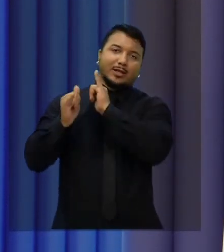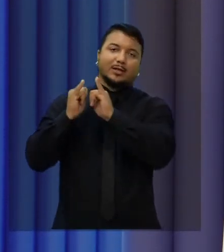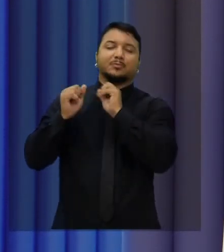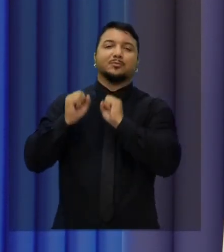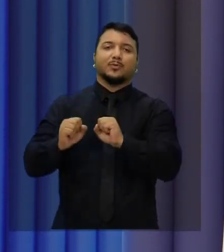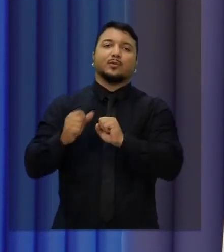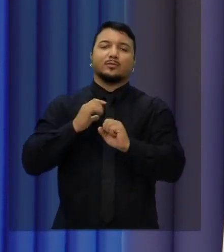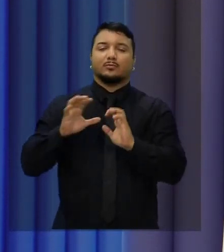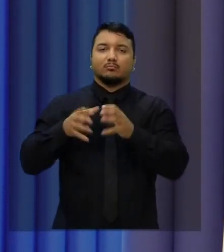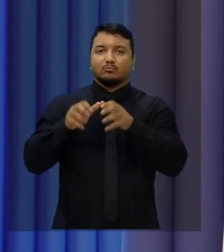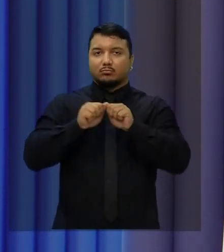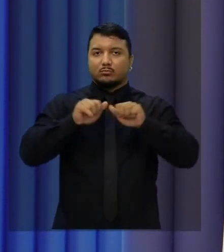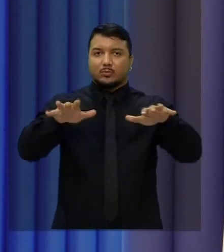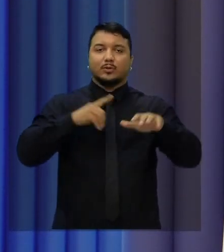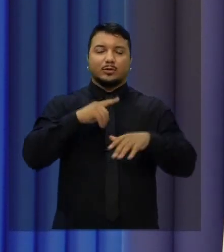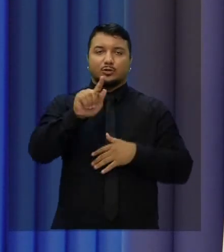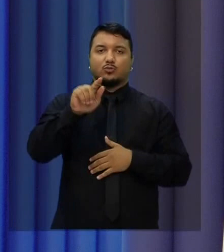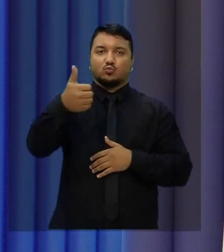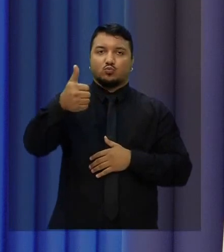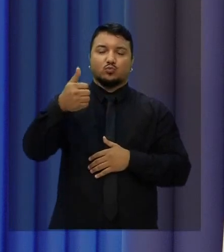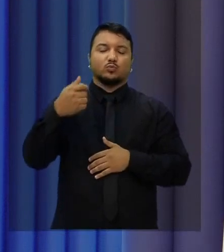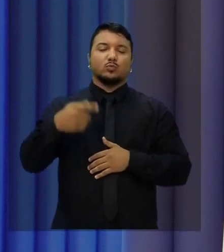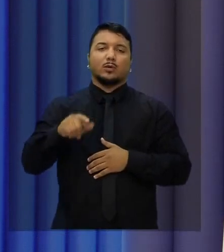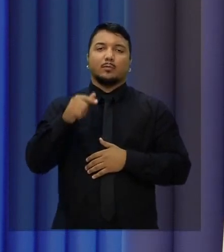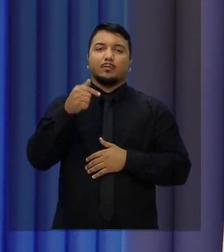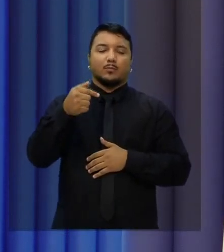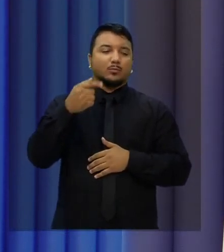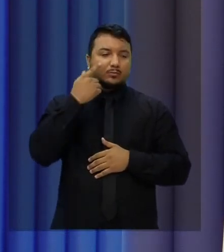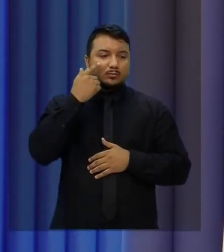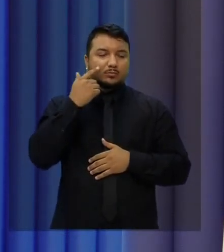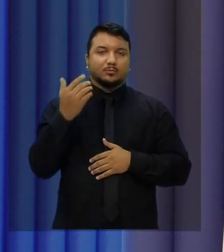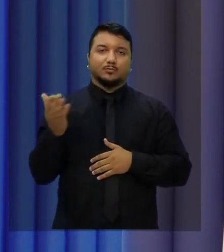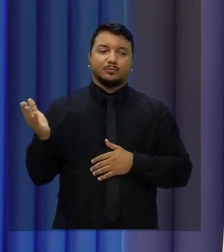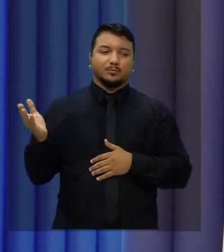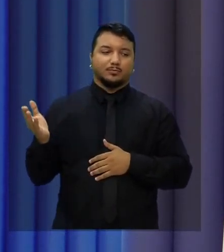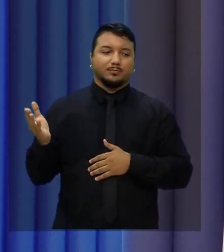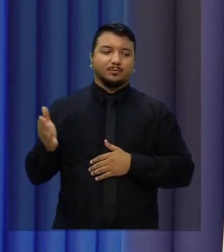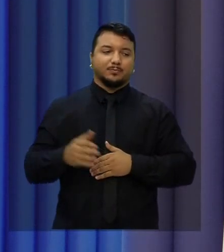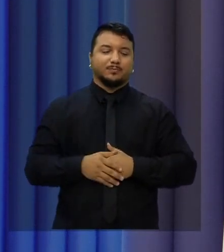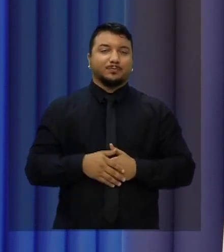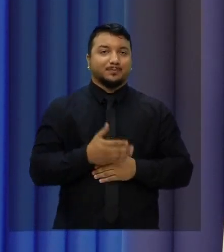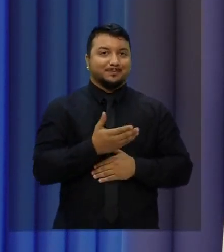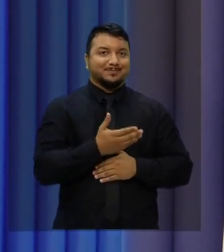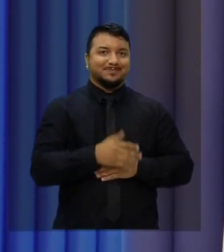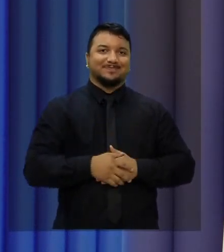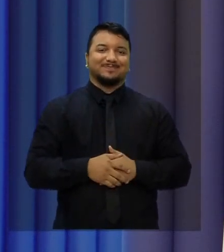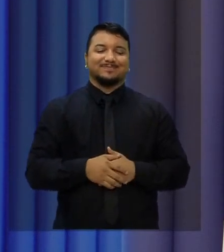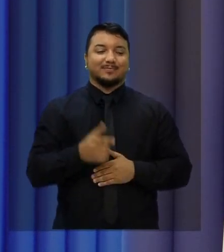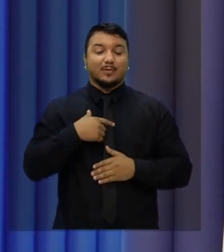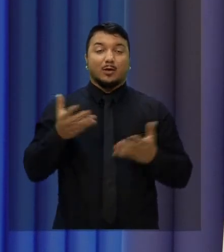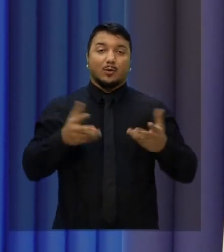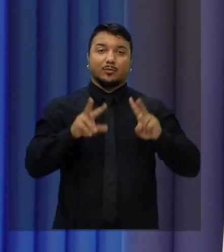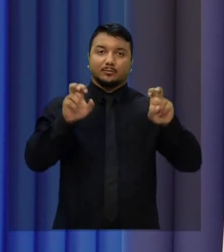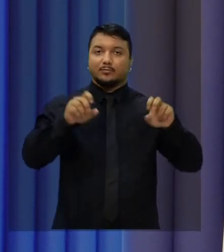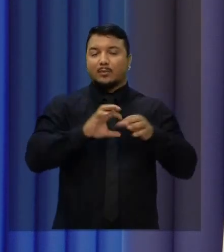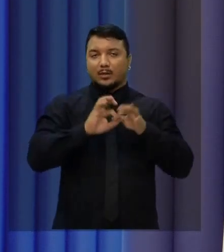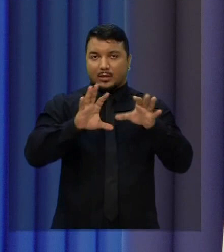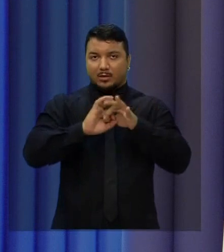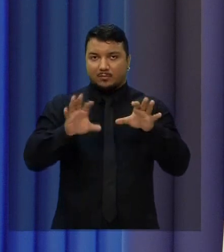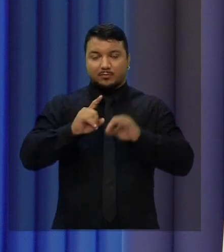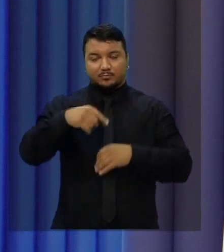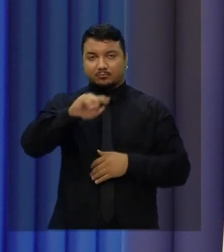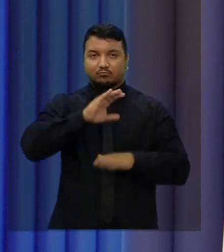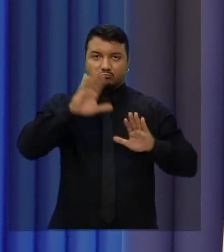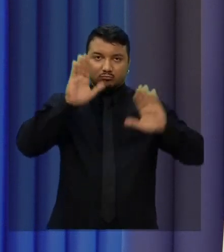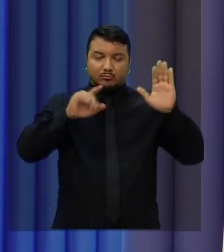através da transmissão do G1 Ceará. G1.com.br barra CE. Bom, gente, este bloco é de tema livre, ou seja, os candidatos